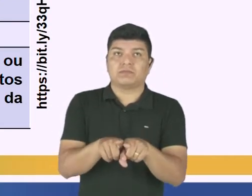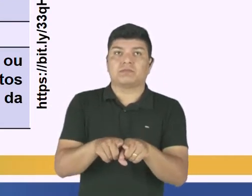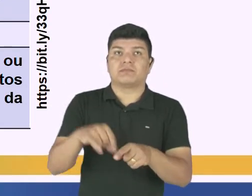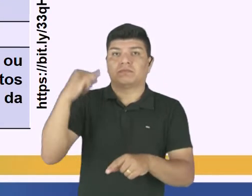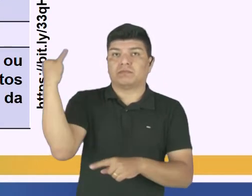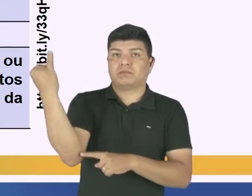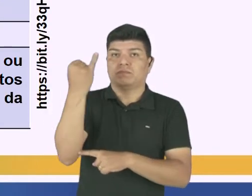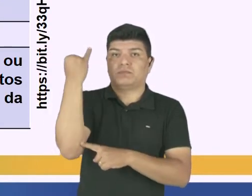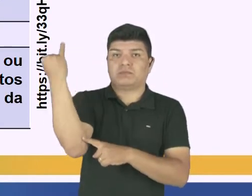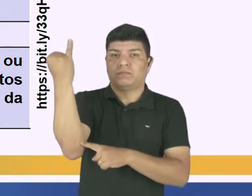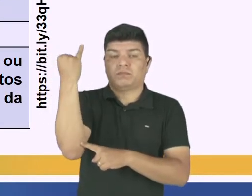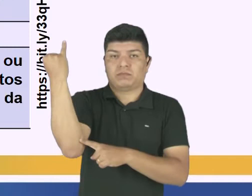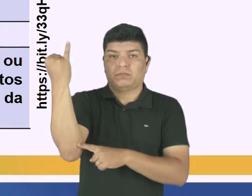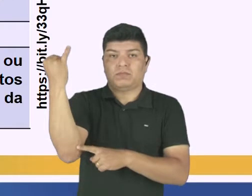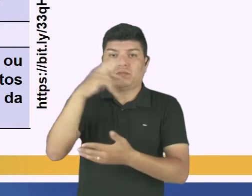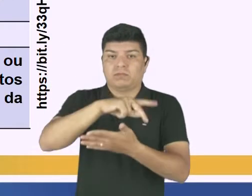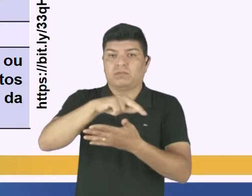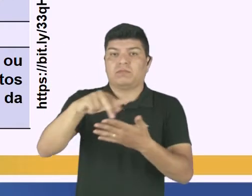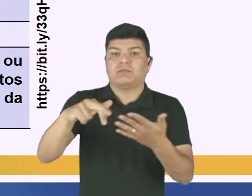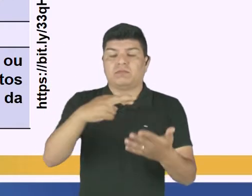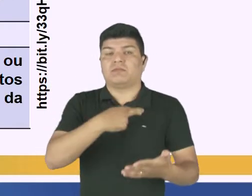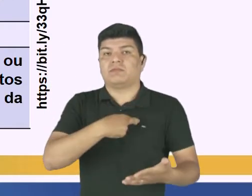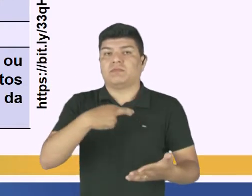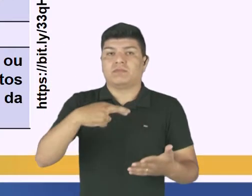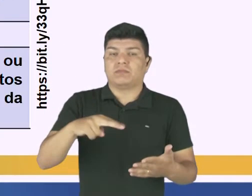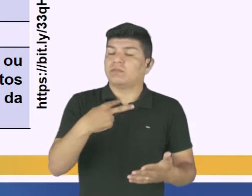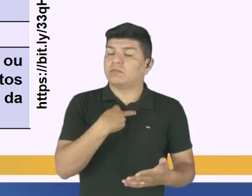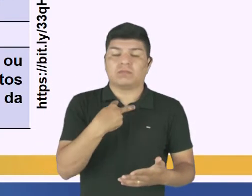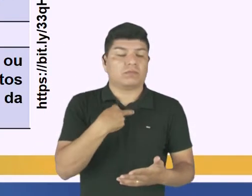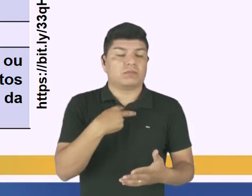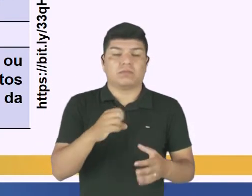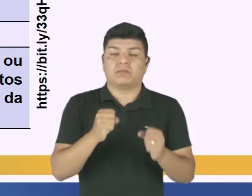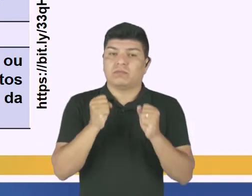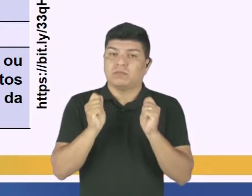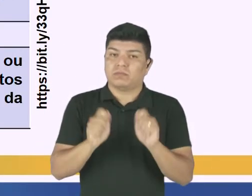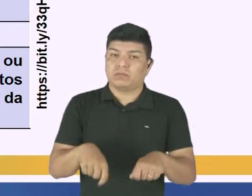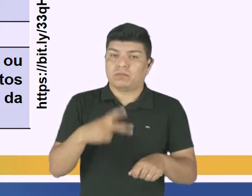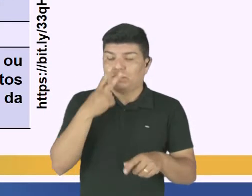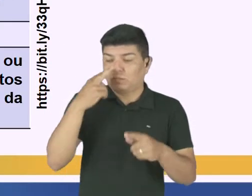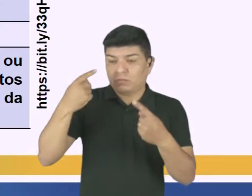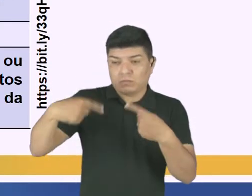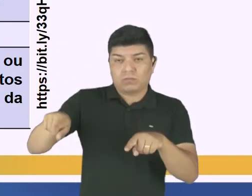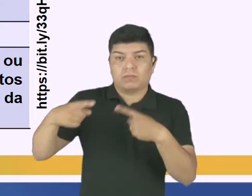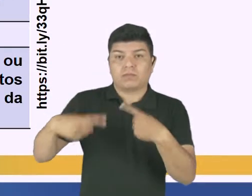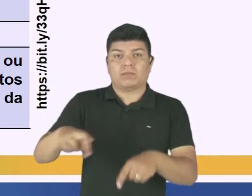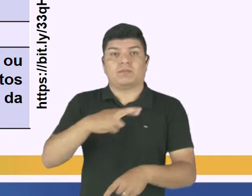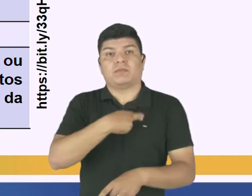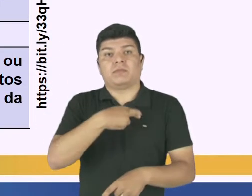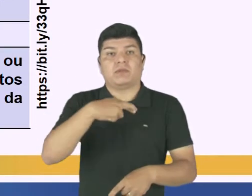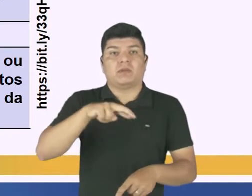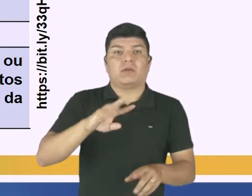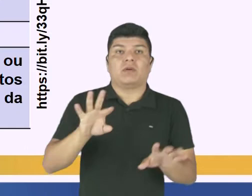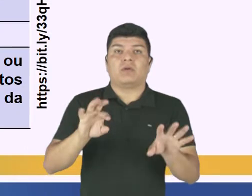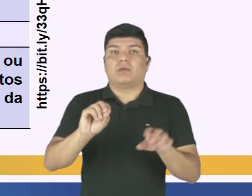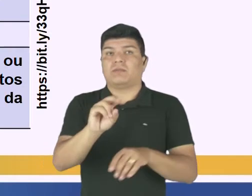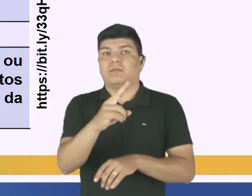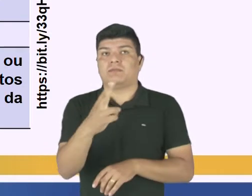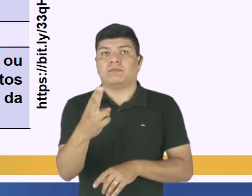crucial, é a base da diversidade religiosa. Não se pode permitir ataque entre religião, ou destas,